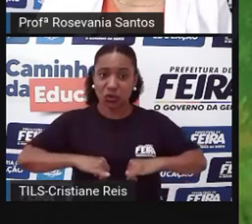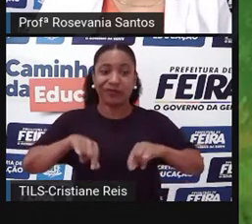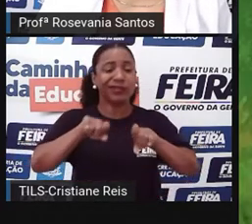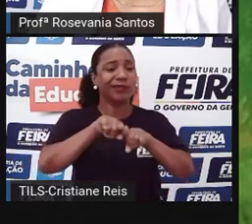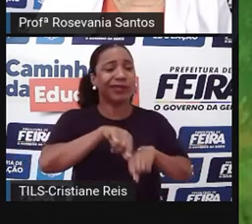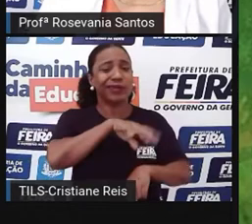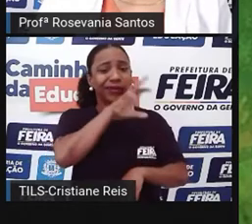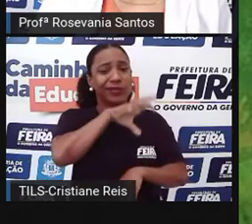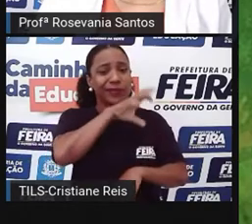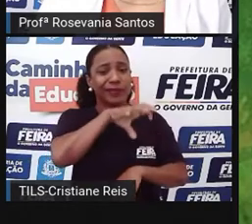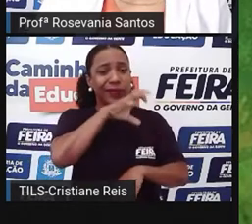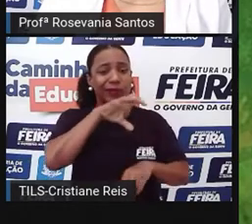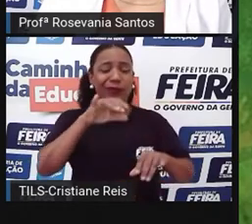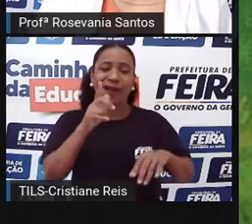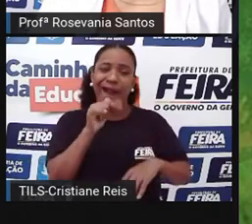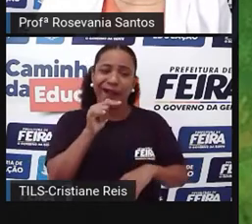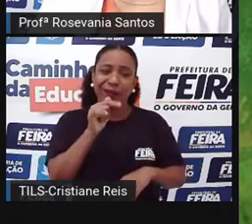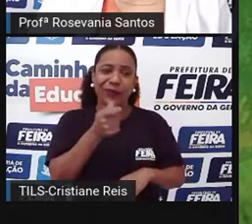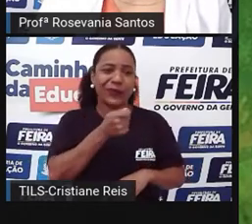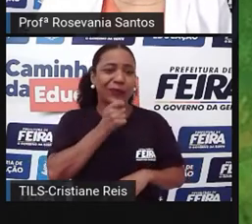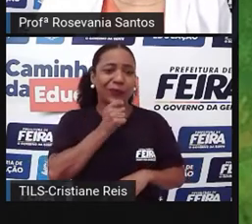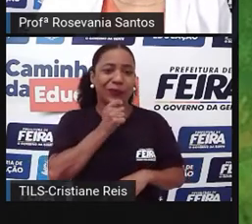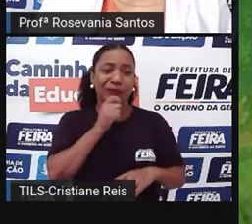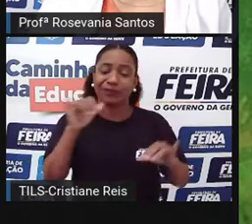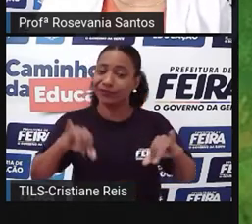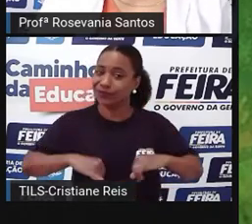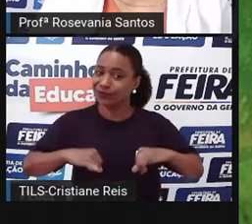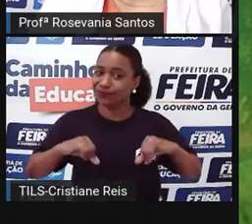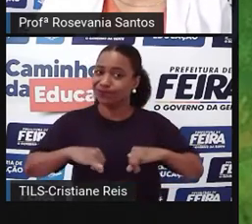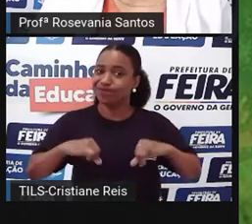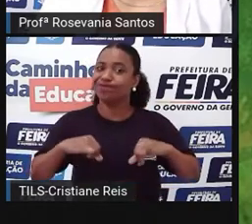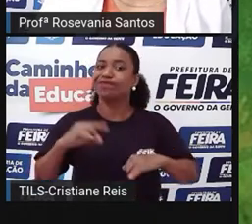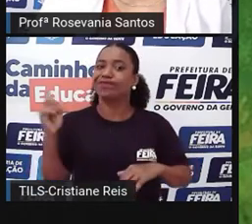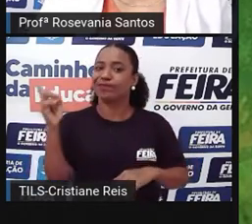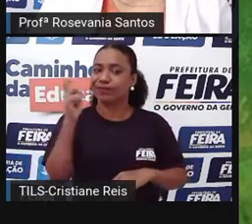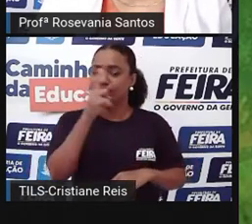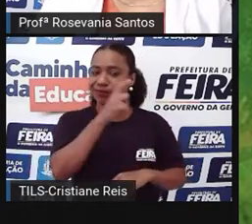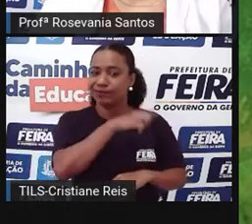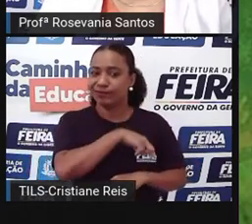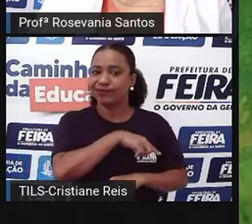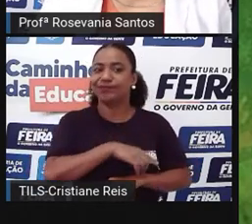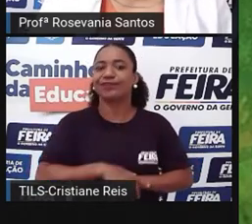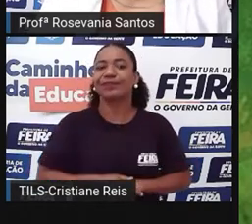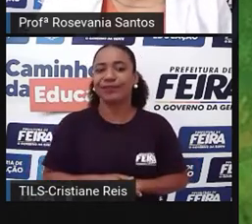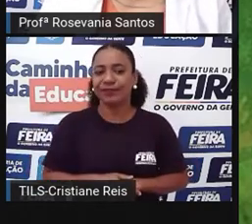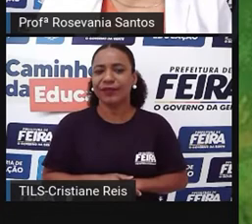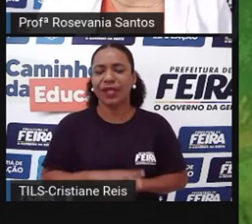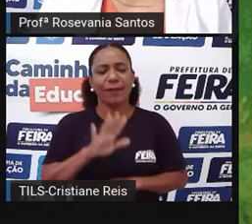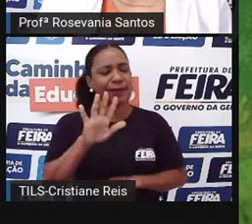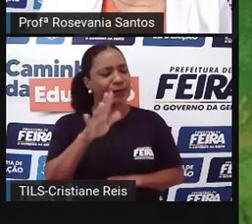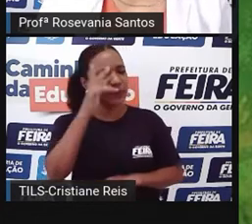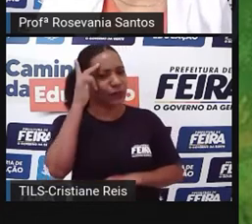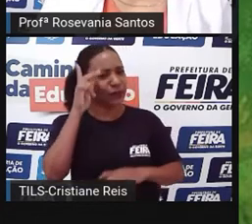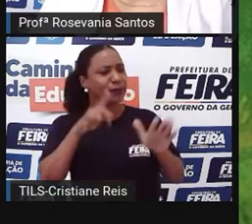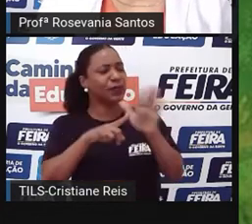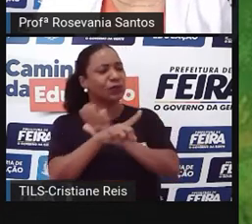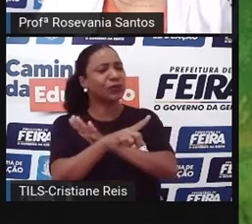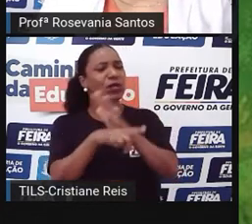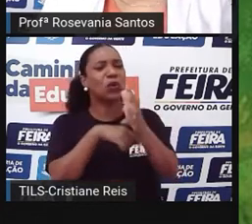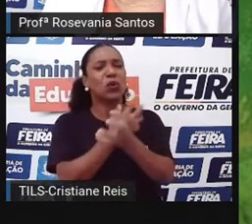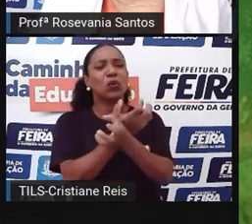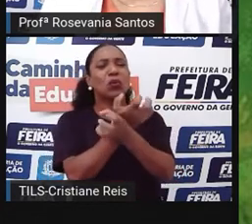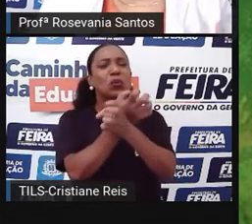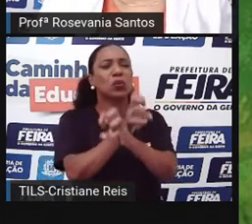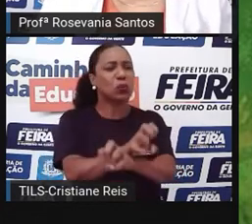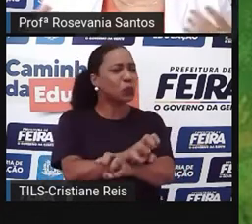falta de água. Aí sempre o pessoal pergunta, por que não chove no sertão nordestino? Por que não